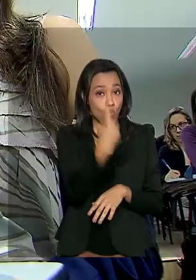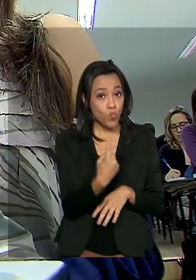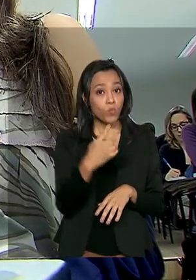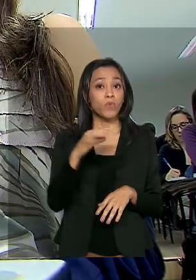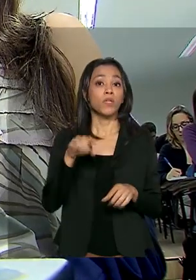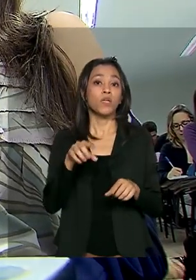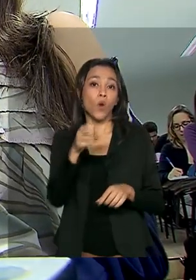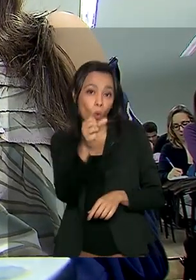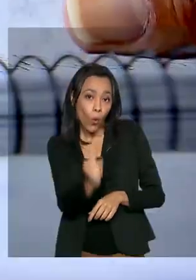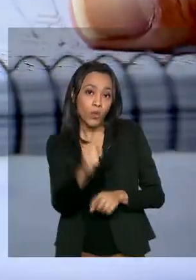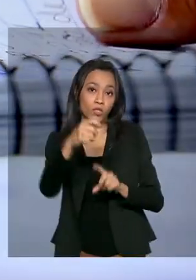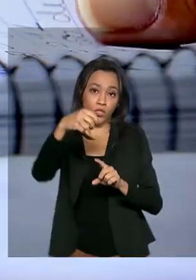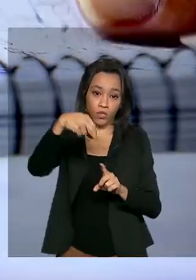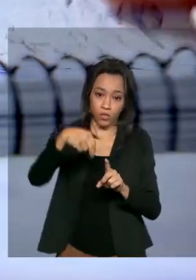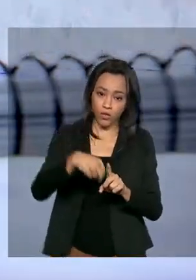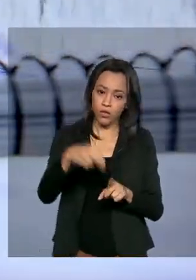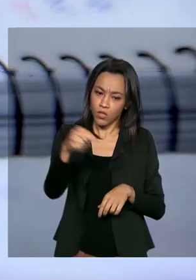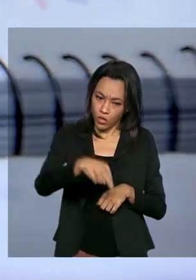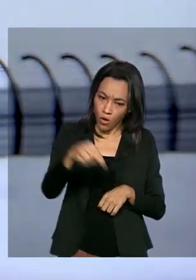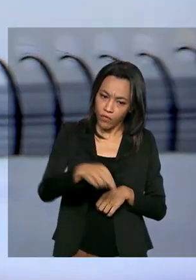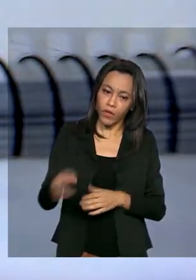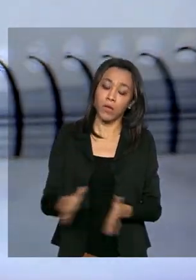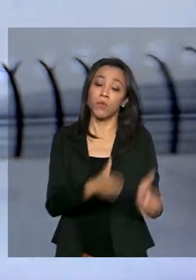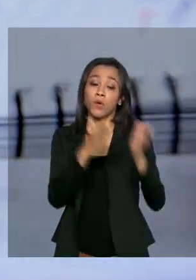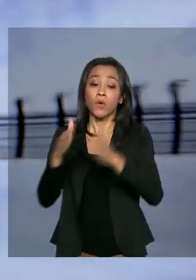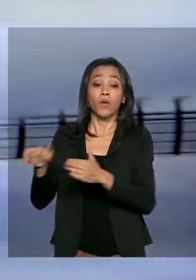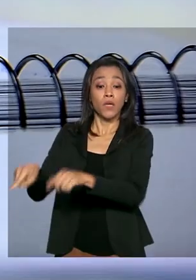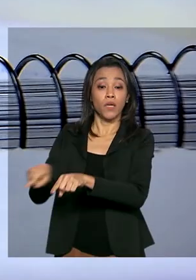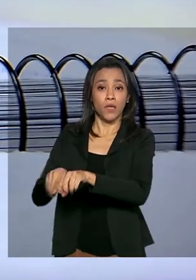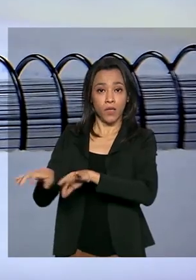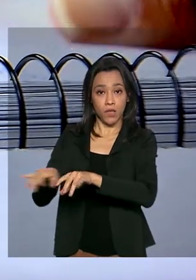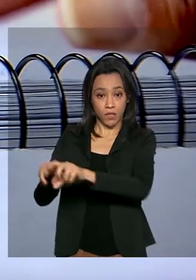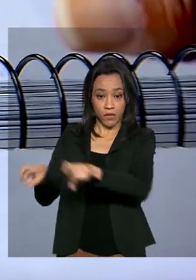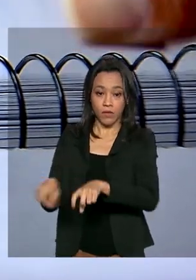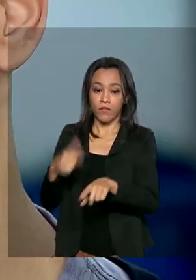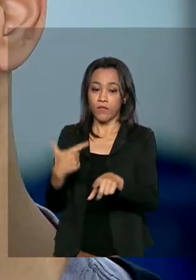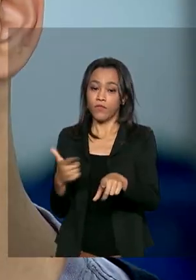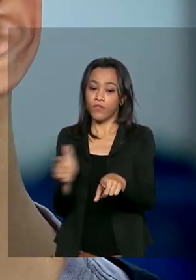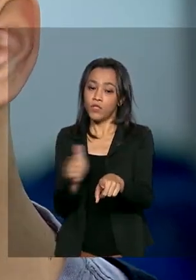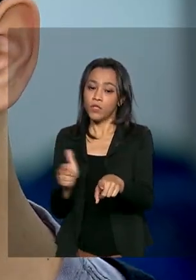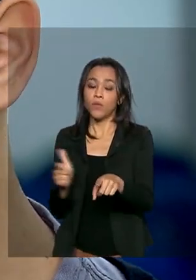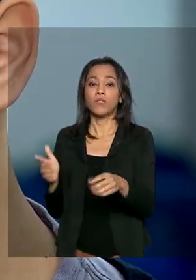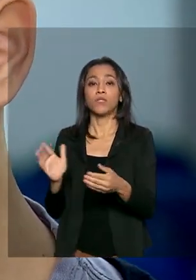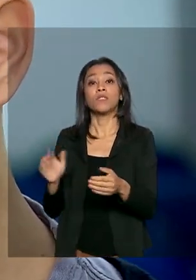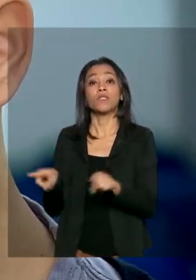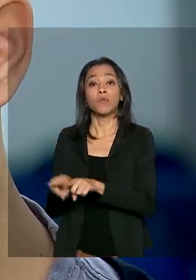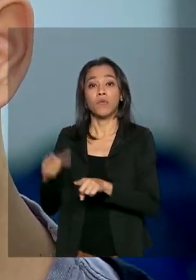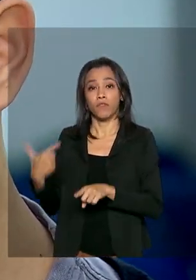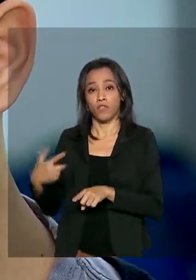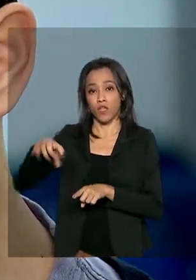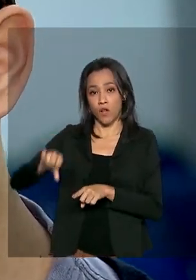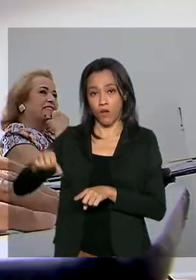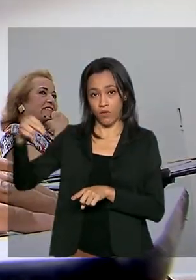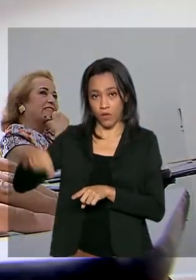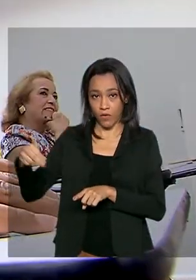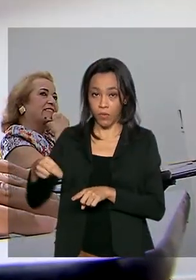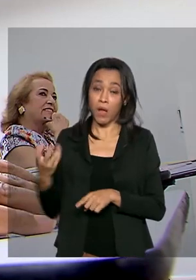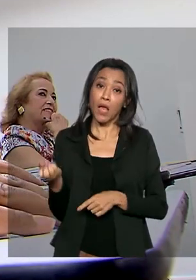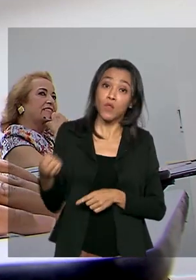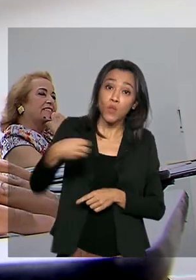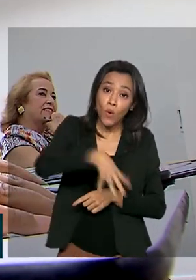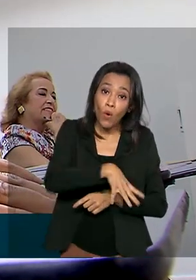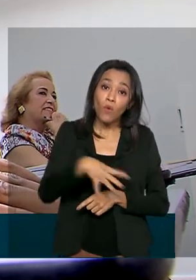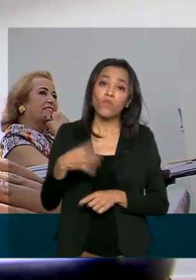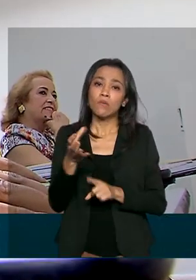A versão digital estava marcada para 22 e 29 de novembro. A definição da nova data do Enem